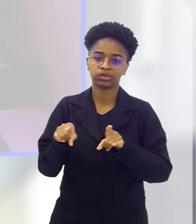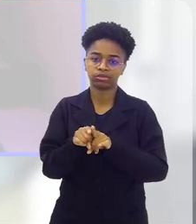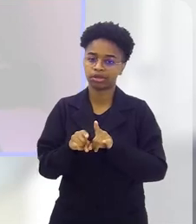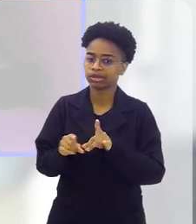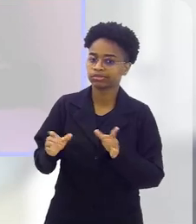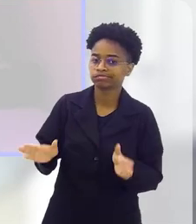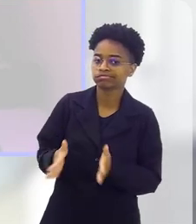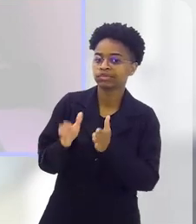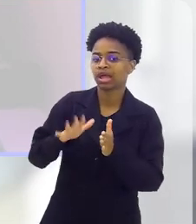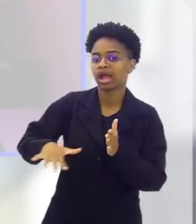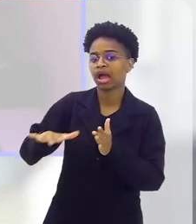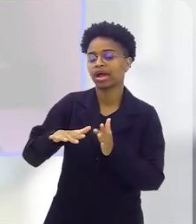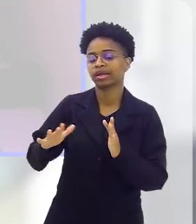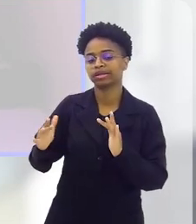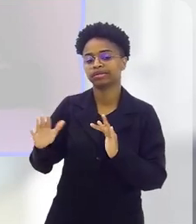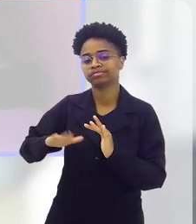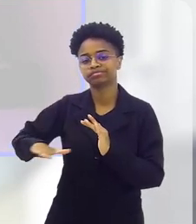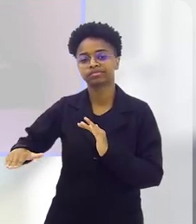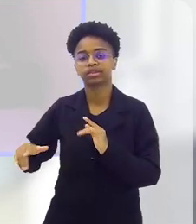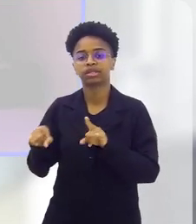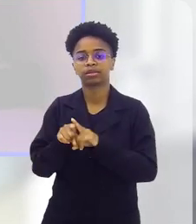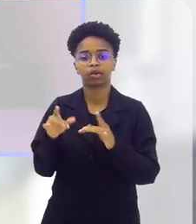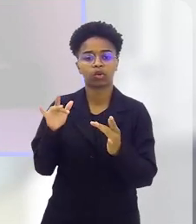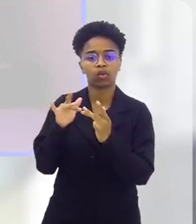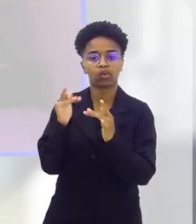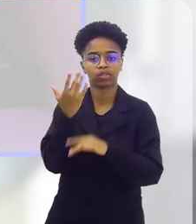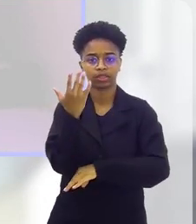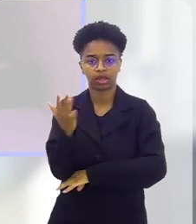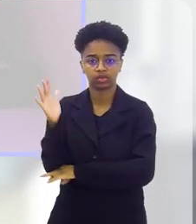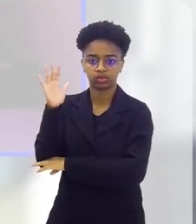educador de infância, sobretudo em contato com a natureza,